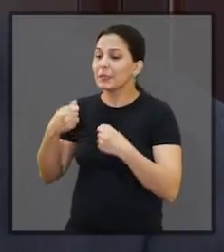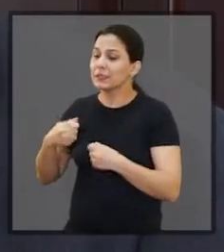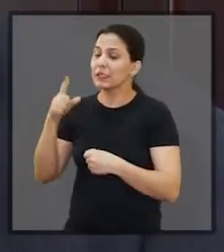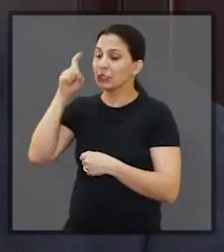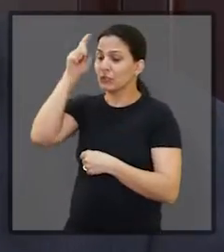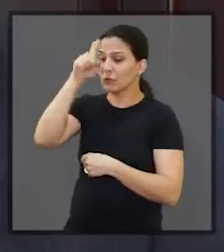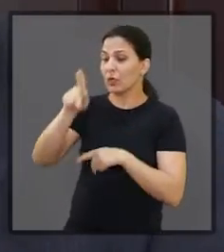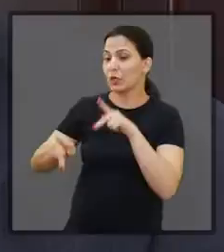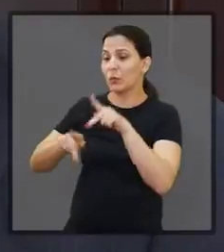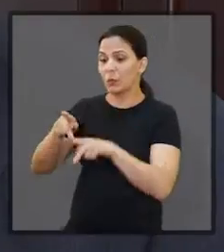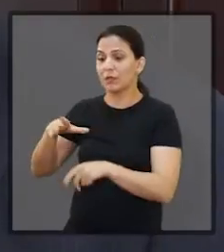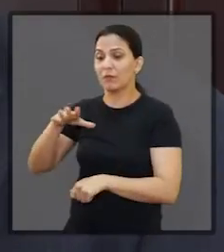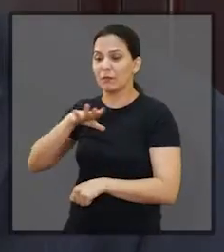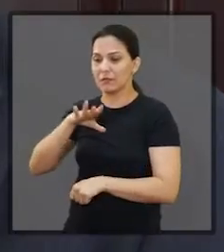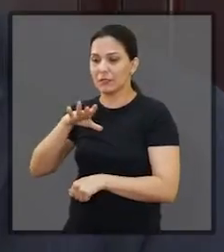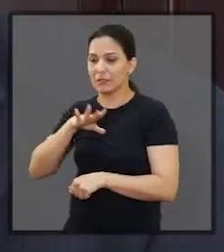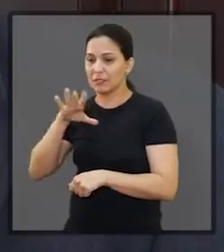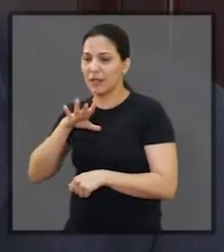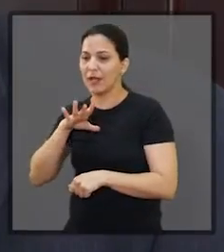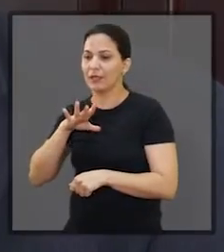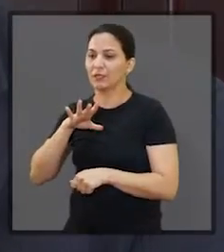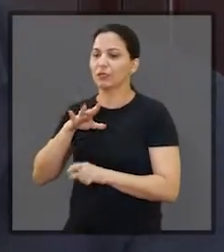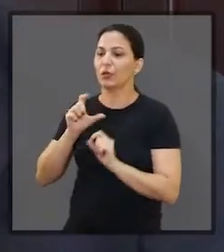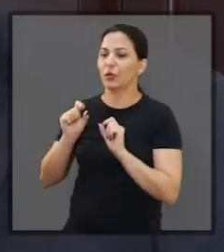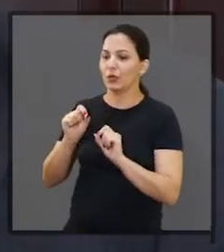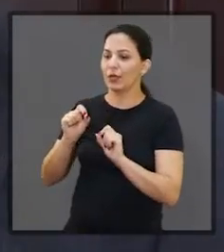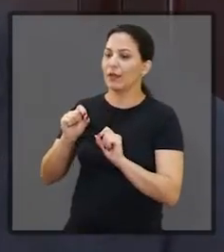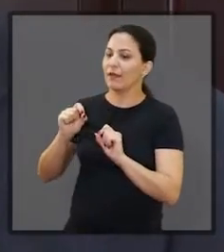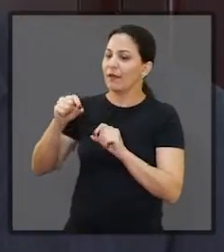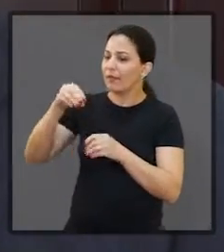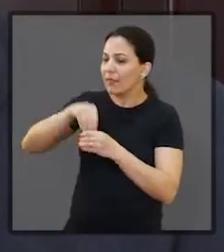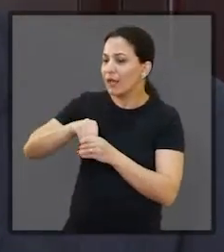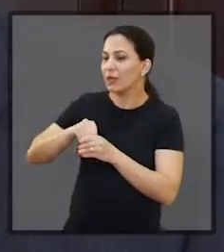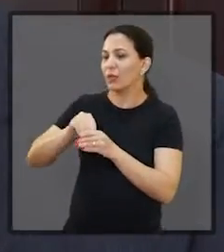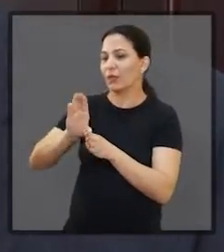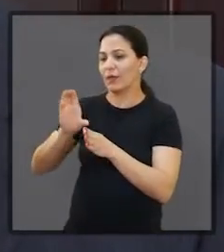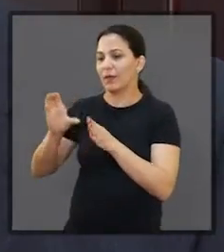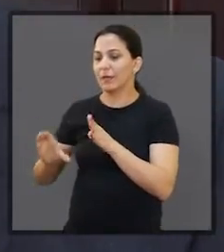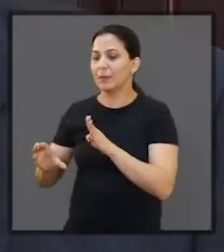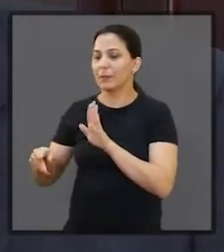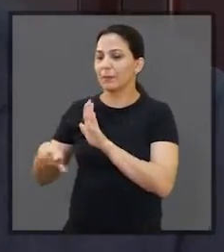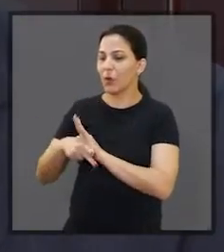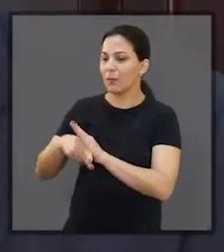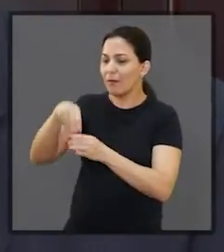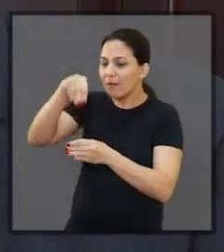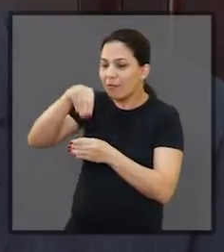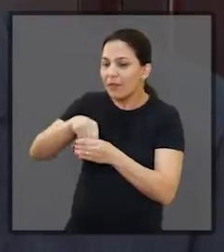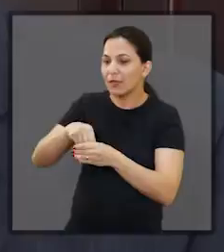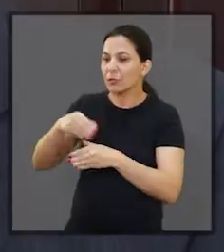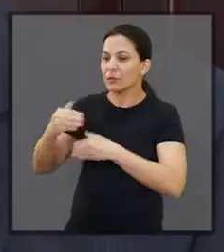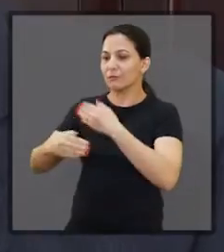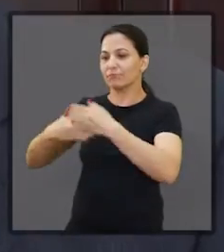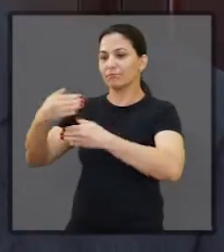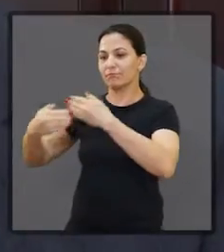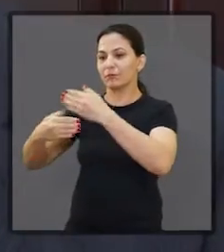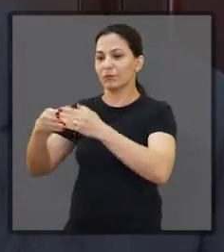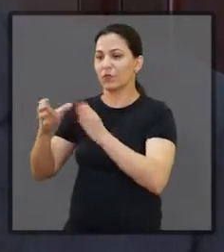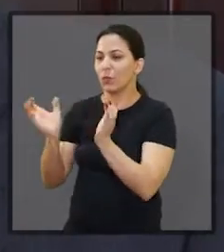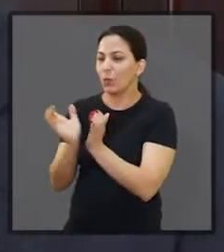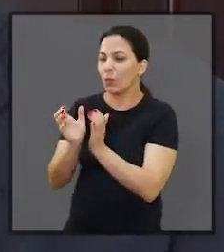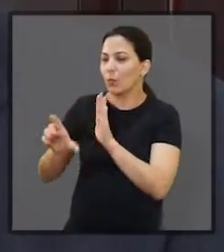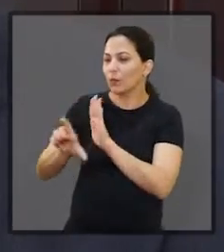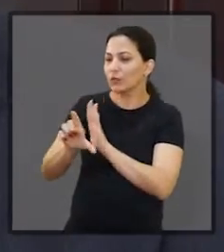sonho, a necessidade, as dificuldades por que a população passa, para trazer para dentro do legislativo. E aqui nessa casa é que deve ser